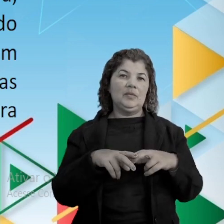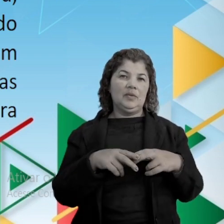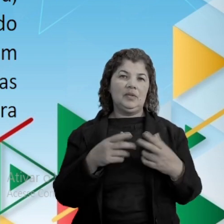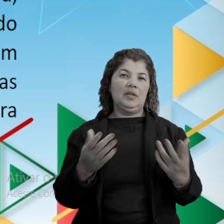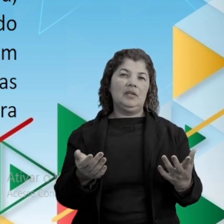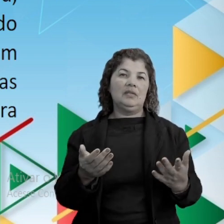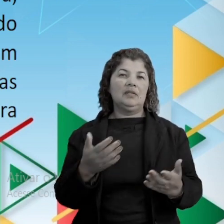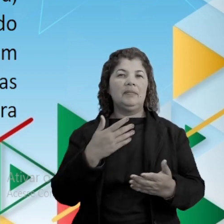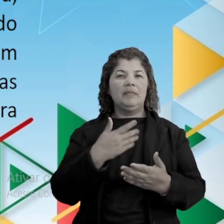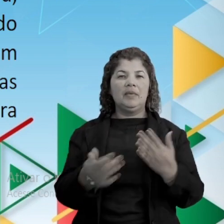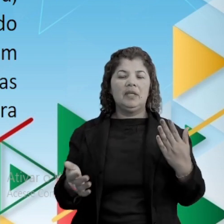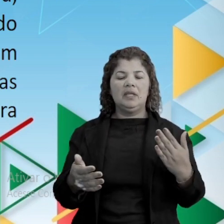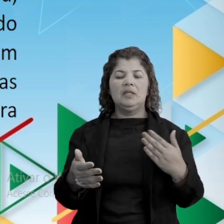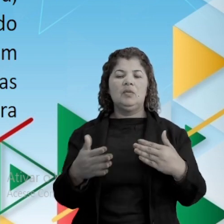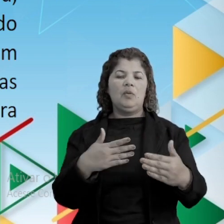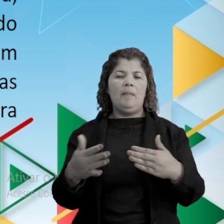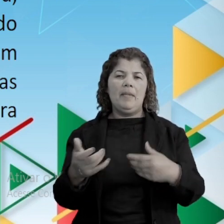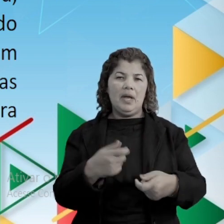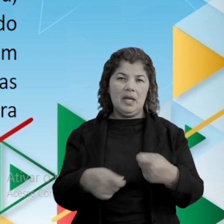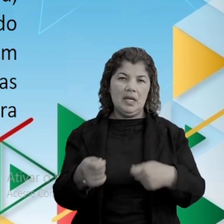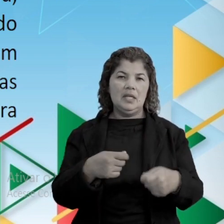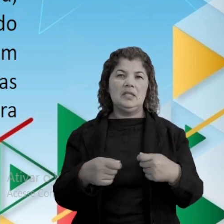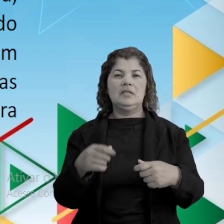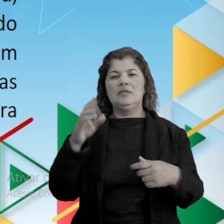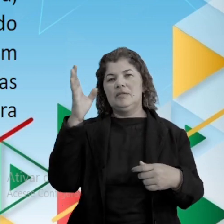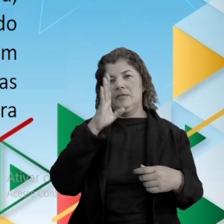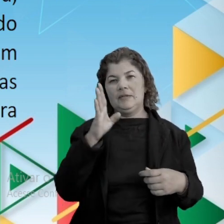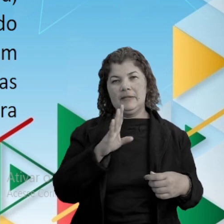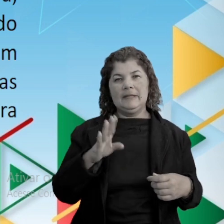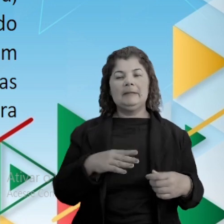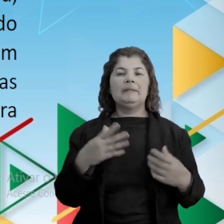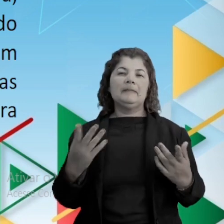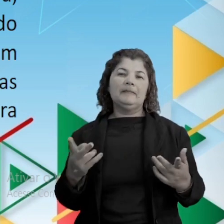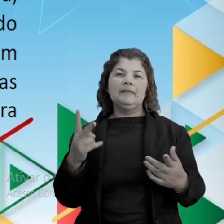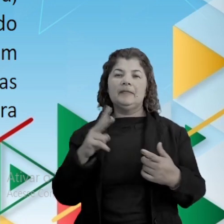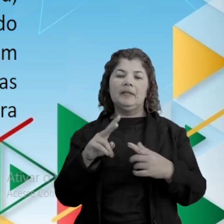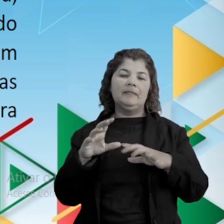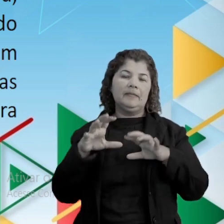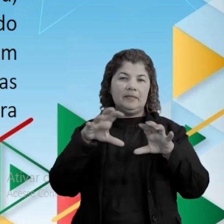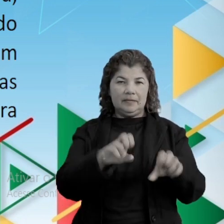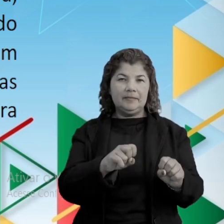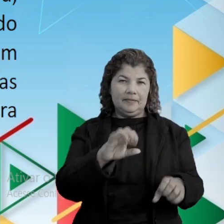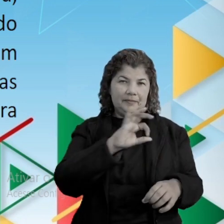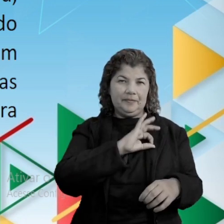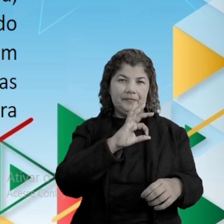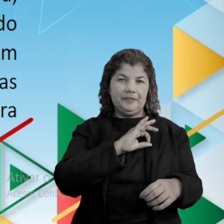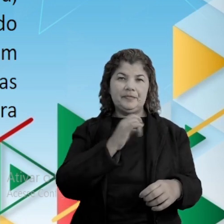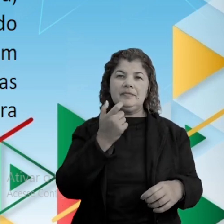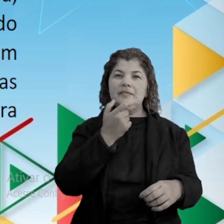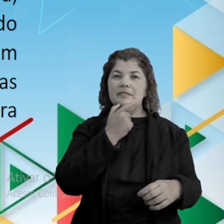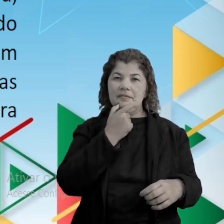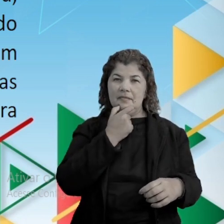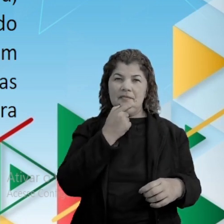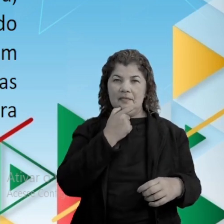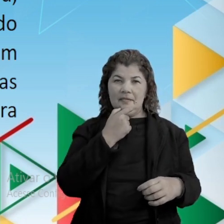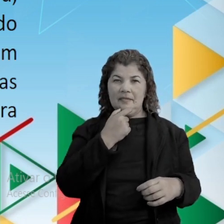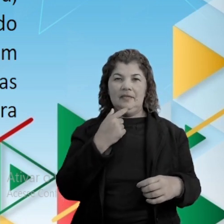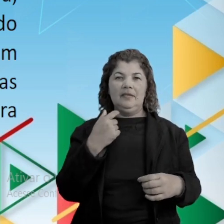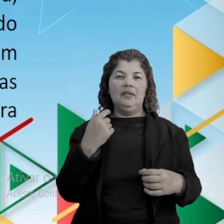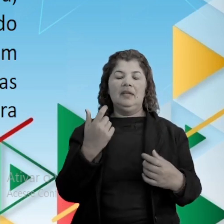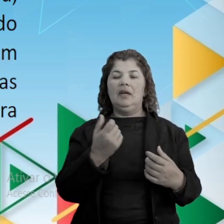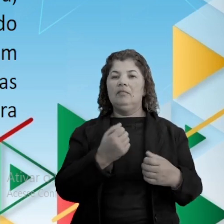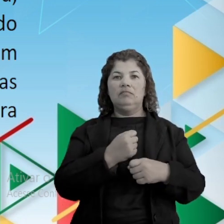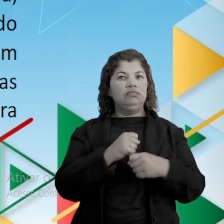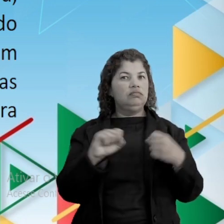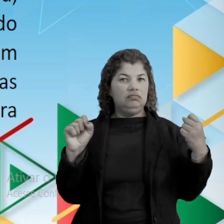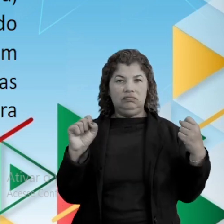monopólio do comércio brasileiro, da ocupação militar inglesa. Essa insatisfação explodiu